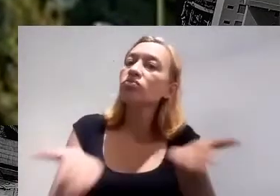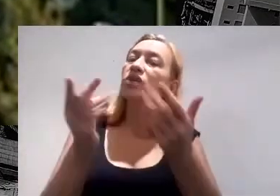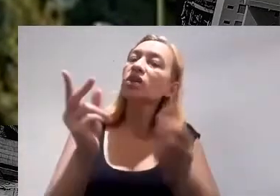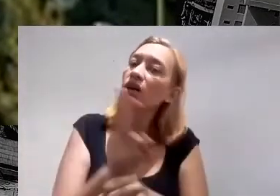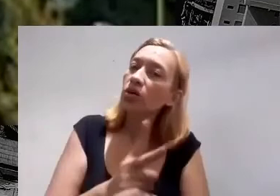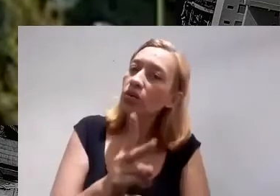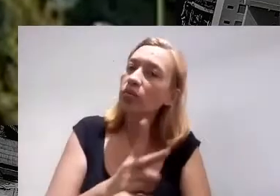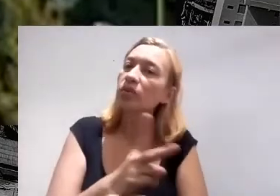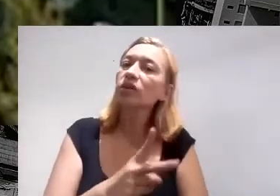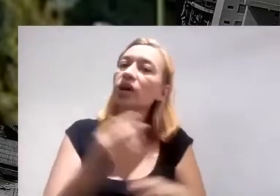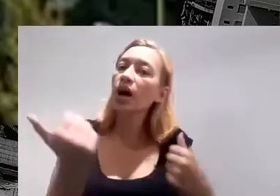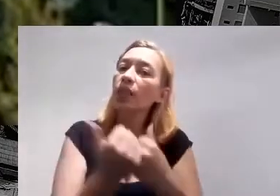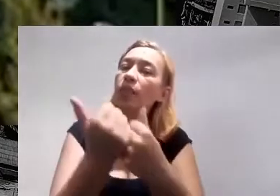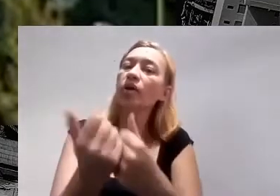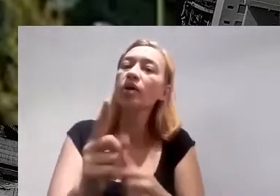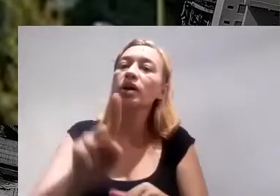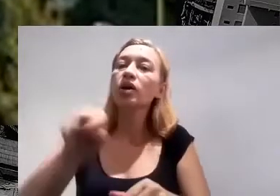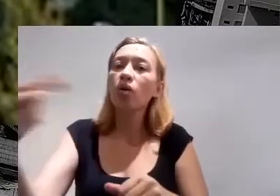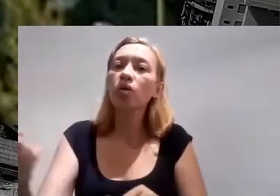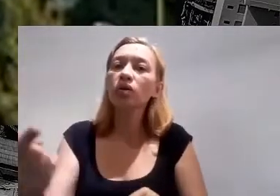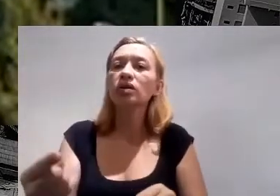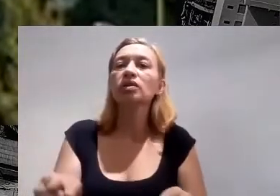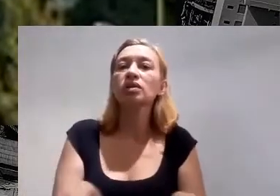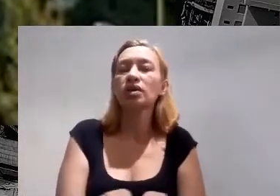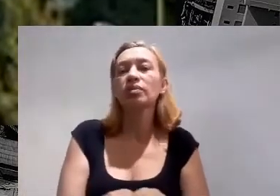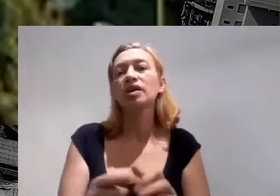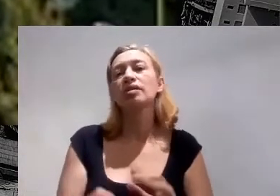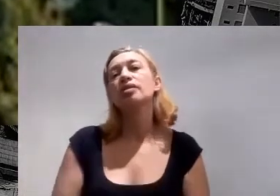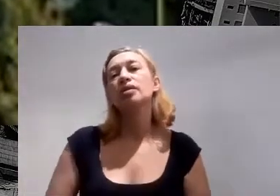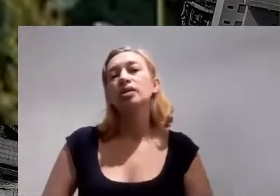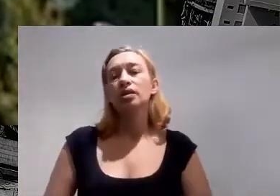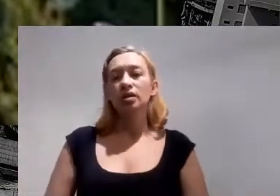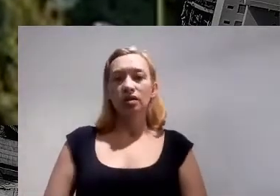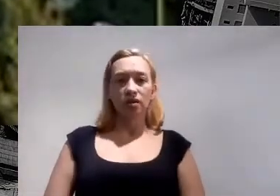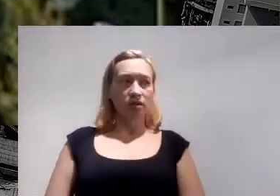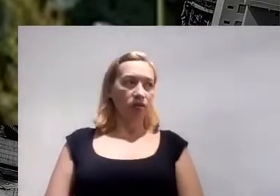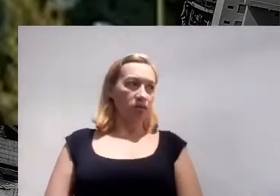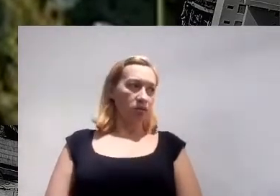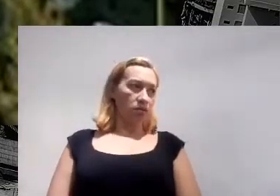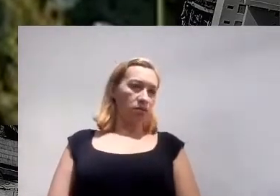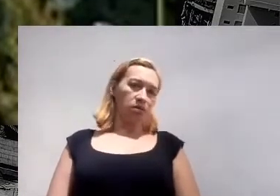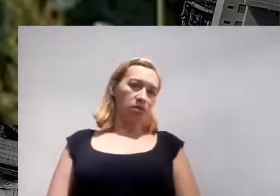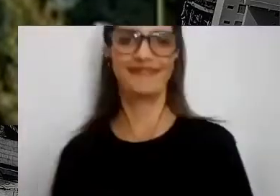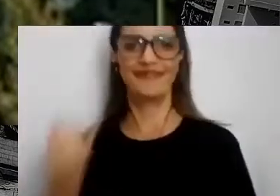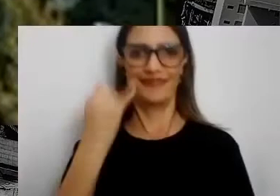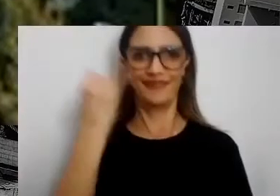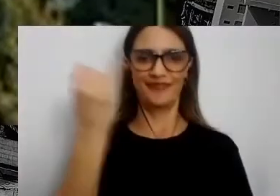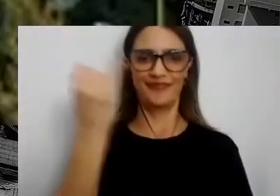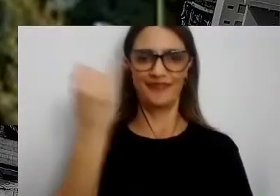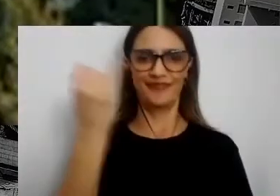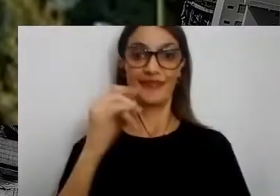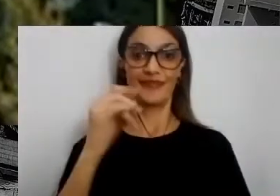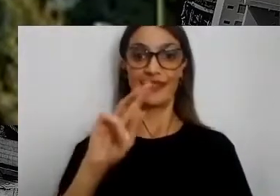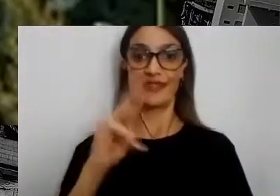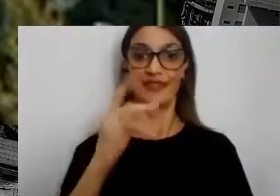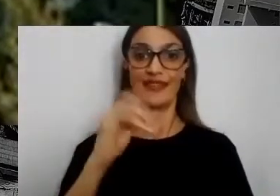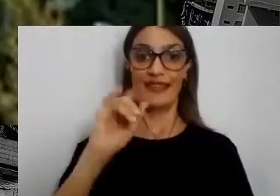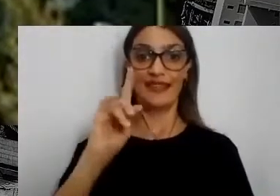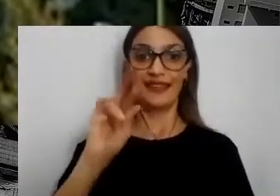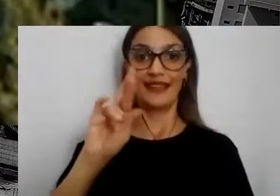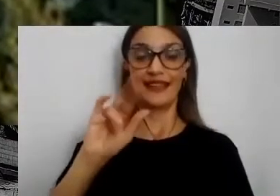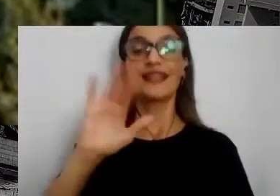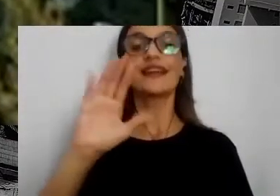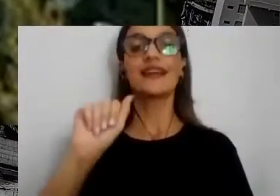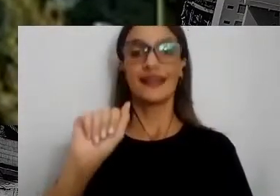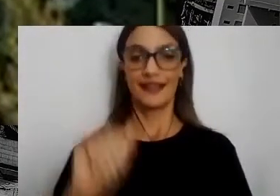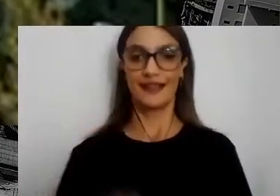para que também outras empresas se conscientizem tanto da importância da eficiência hídrica, na importância que eventos de escassez